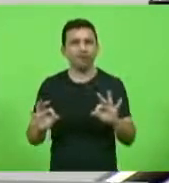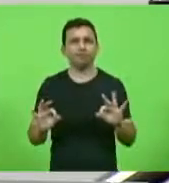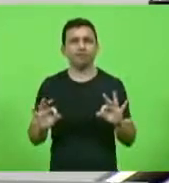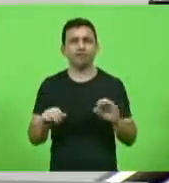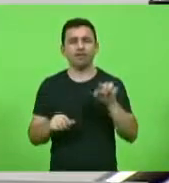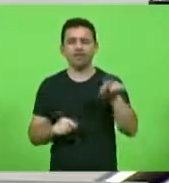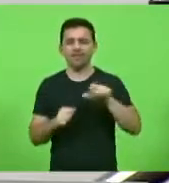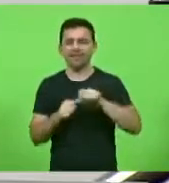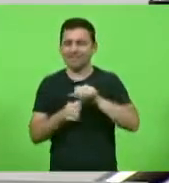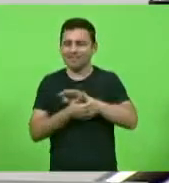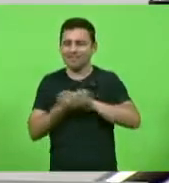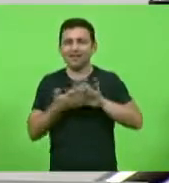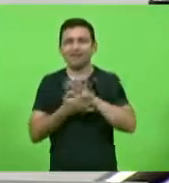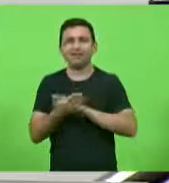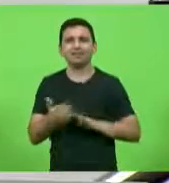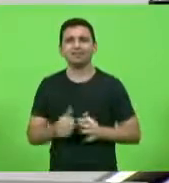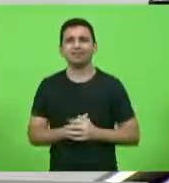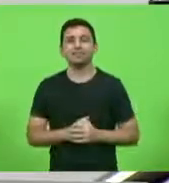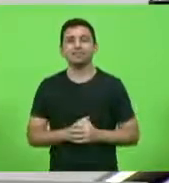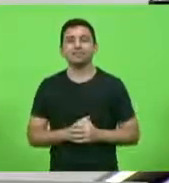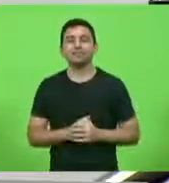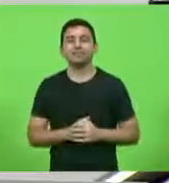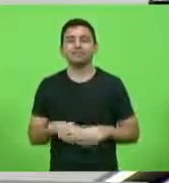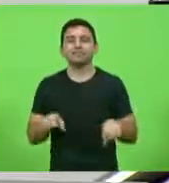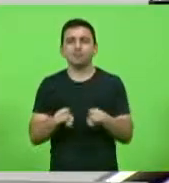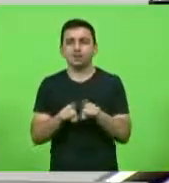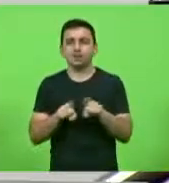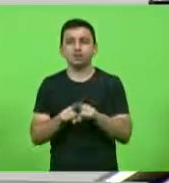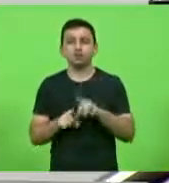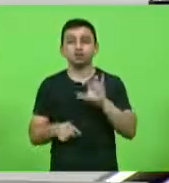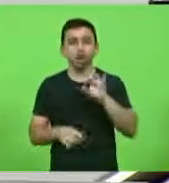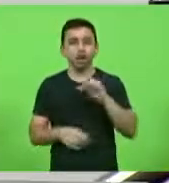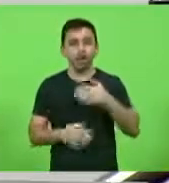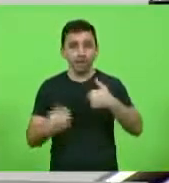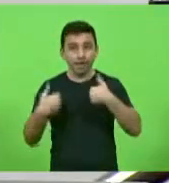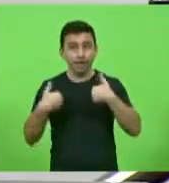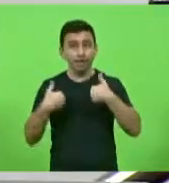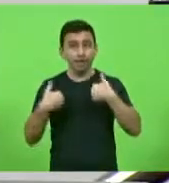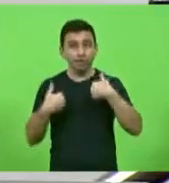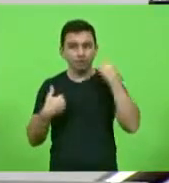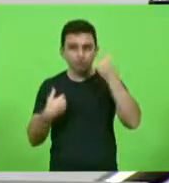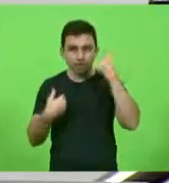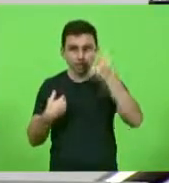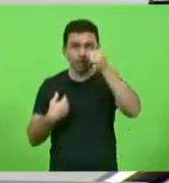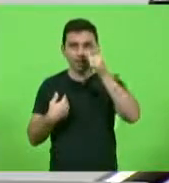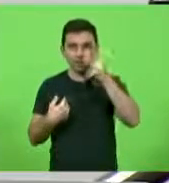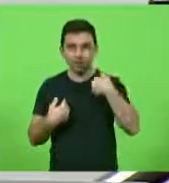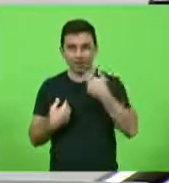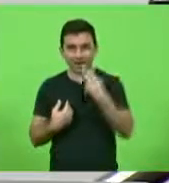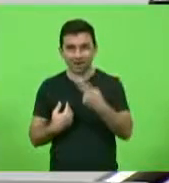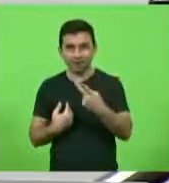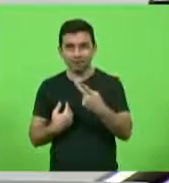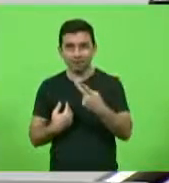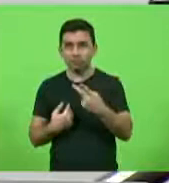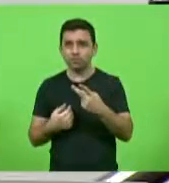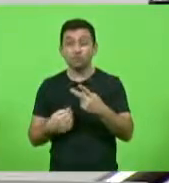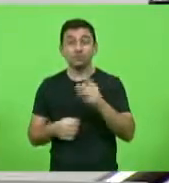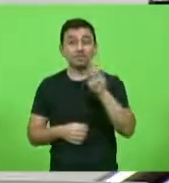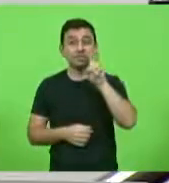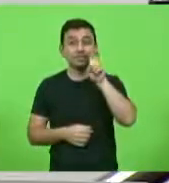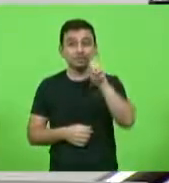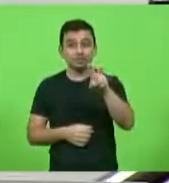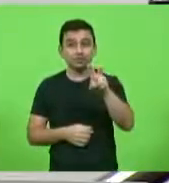fez nada para impedi-la e não é só o deputado Laércio quem está dizendo isso todos os cinco